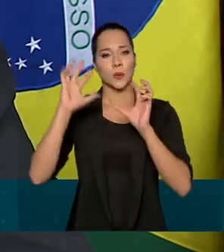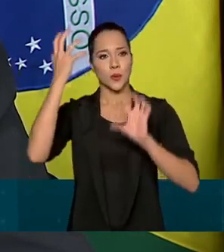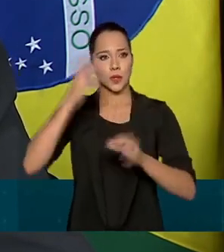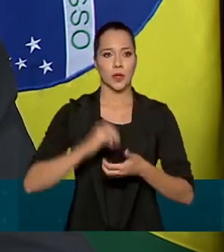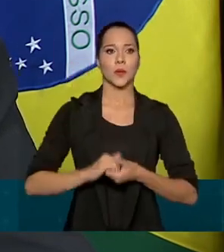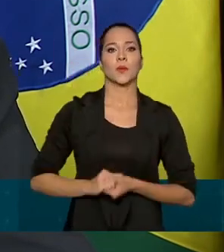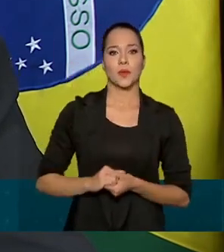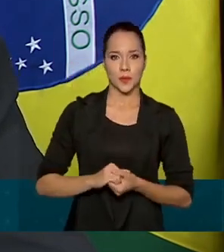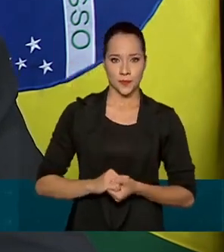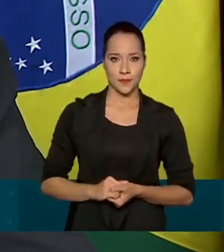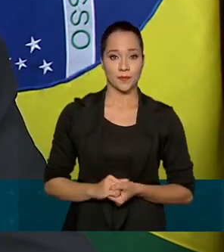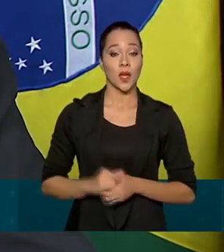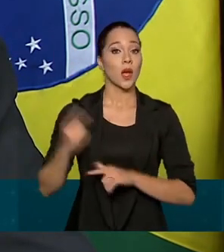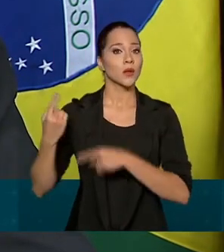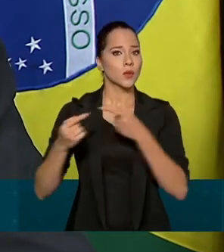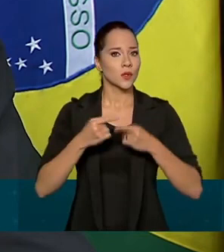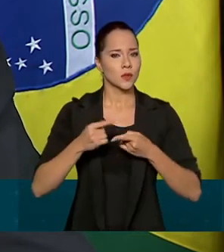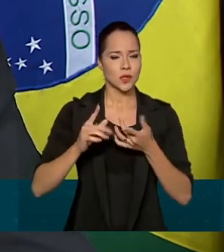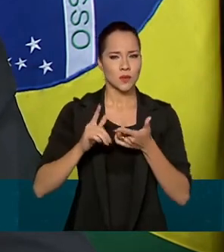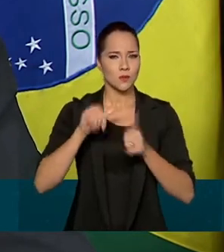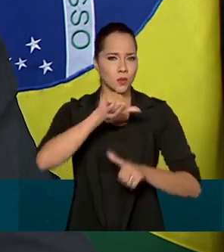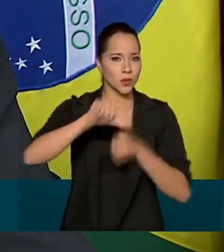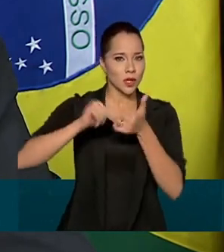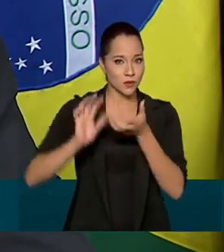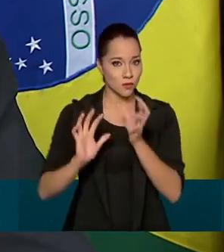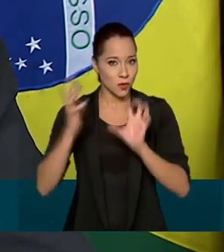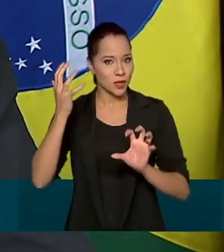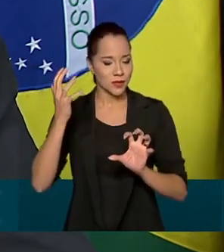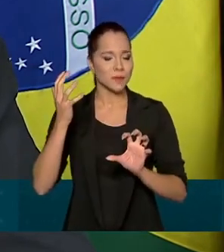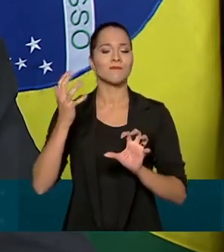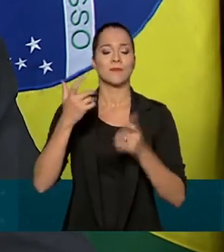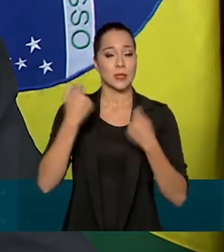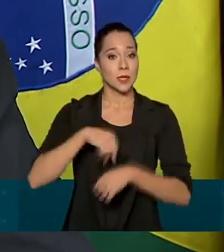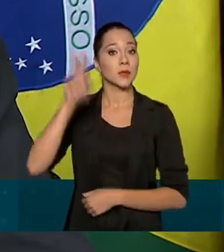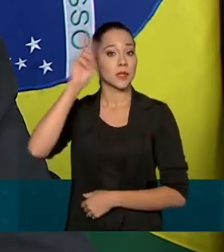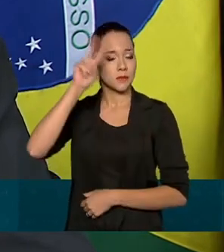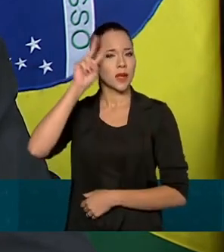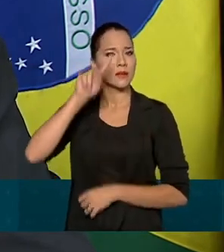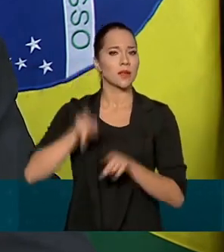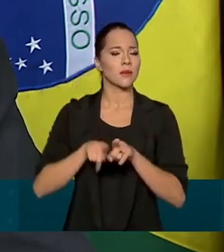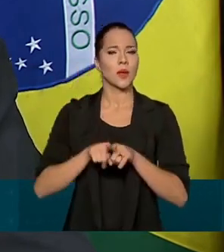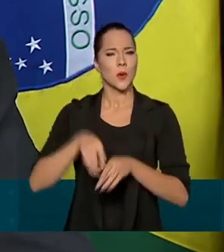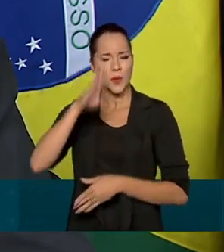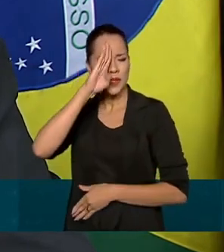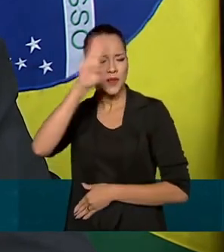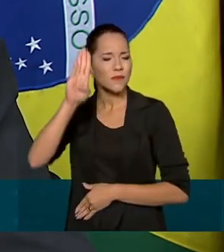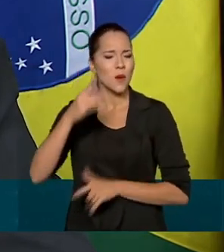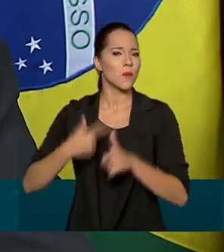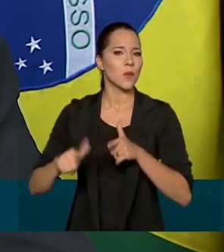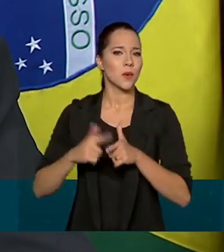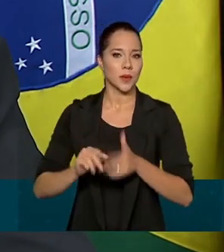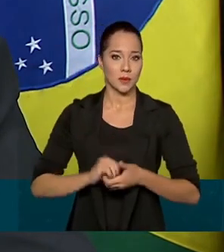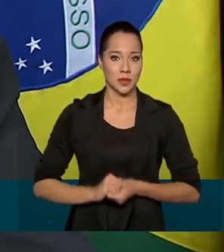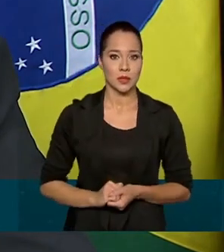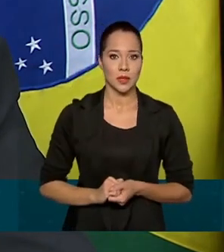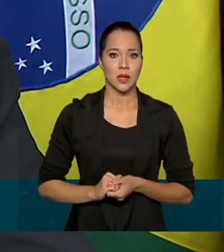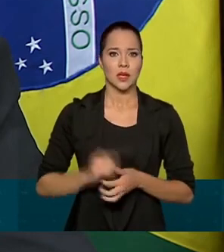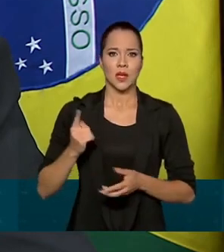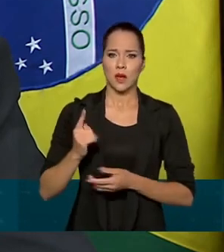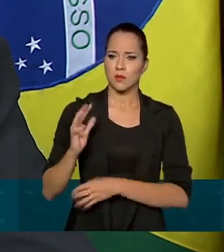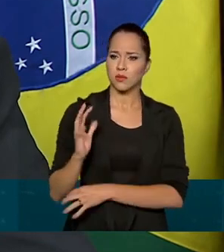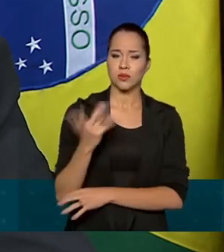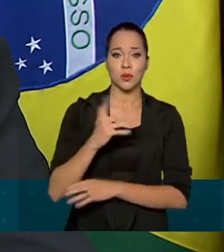Ao discutirmos mudanças do clima, não podemos esquecer a causa maior do problema, a queima de